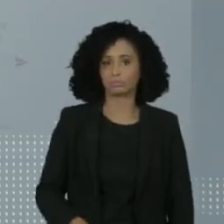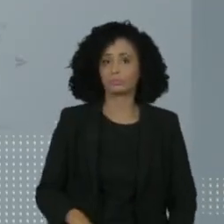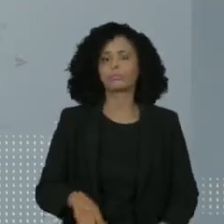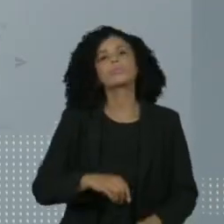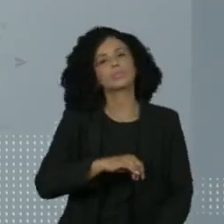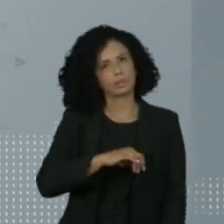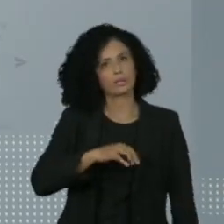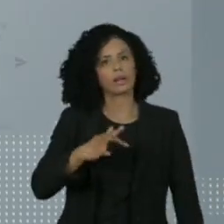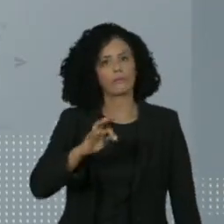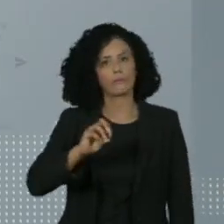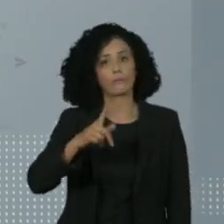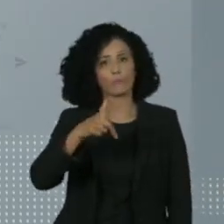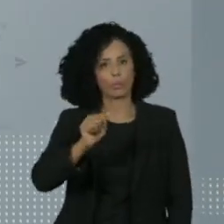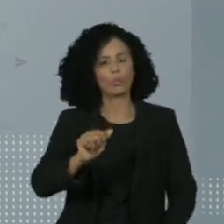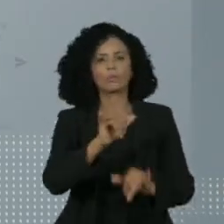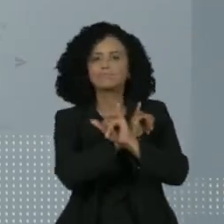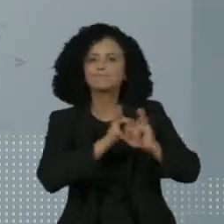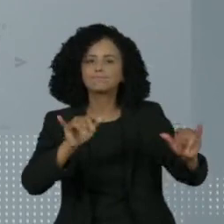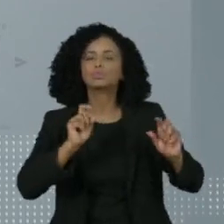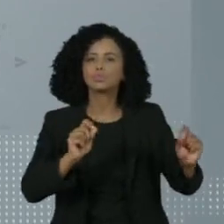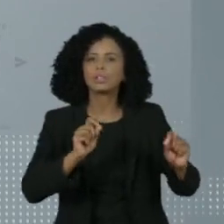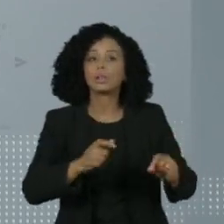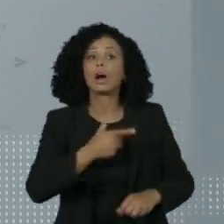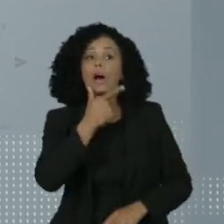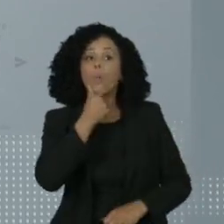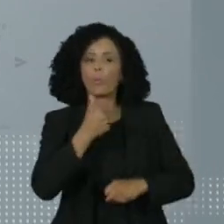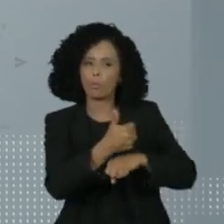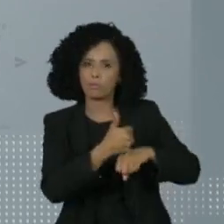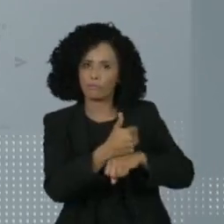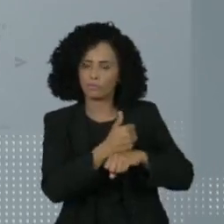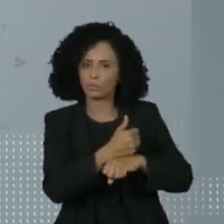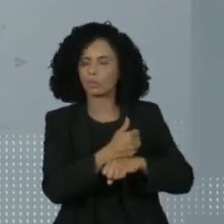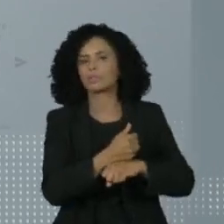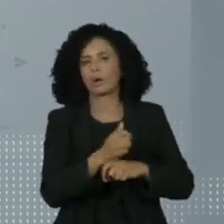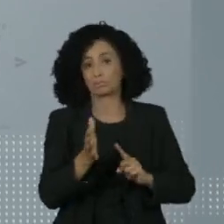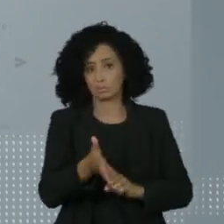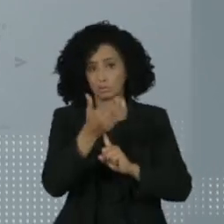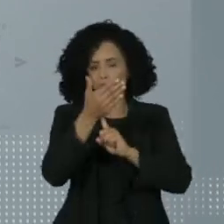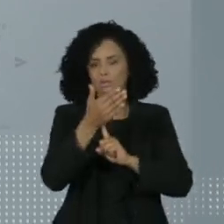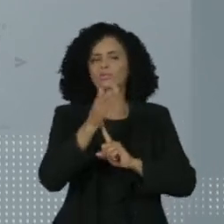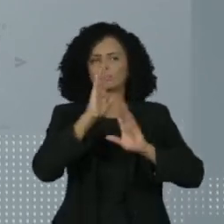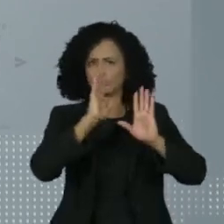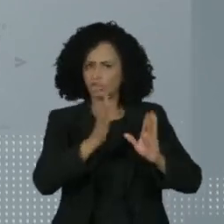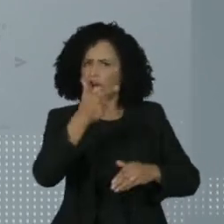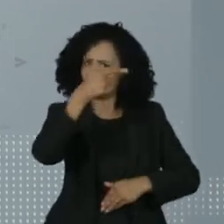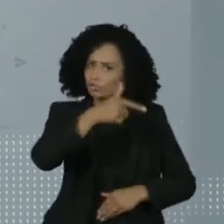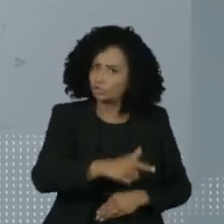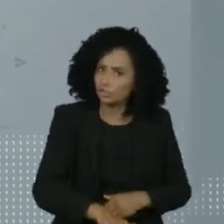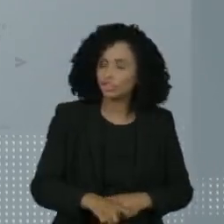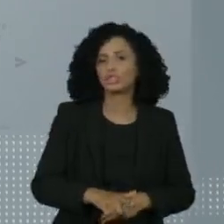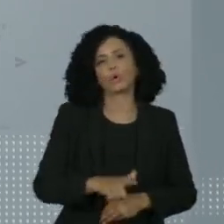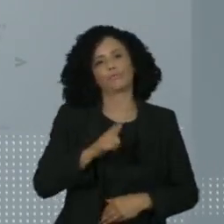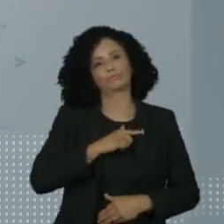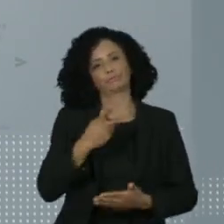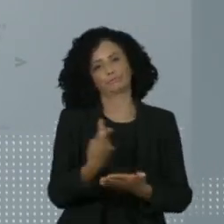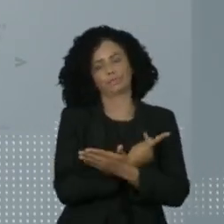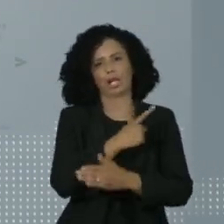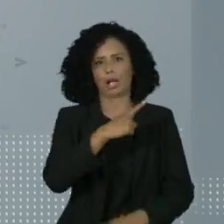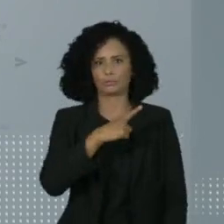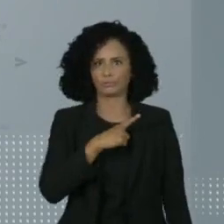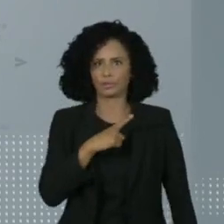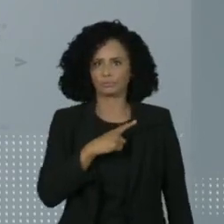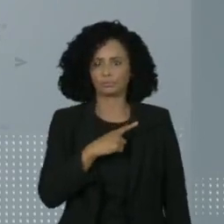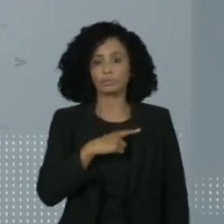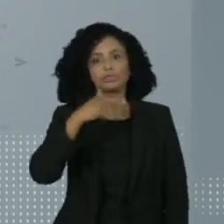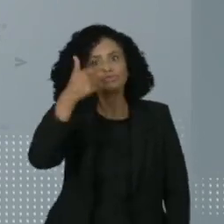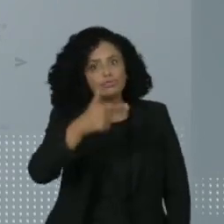o técnico em eletrônica voltou a ser procurado por Ramos entre junho e julho do ano passado. Dias depois, o